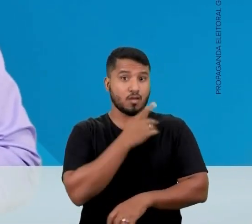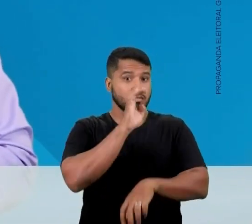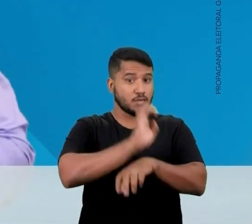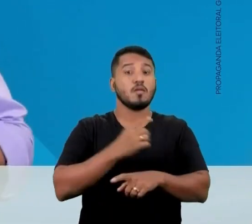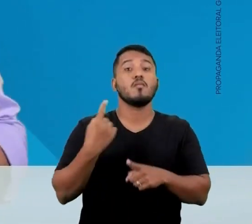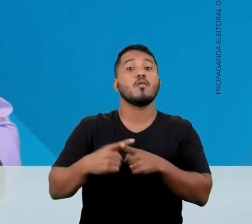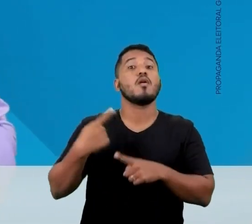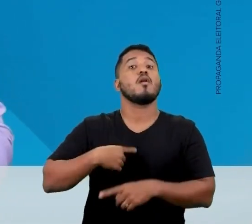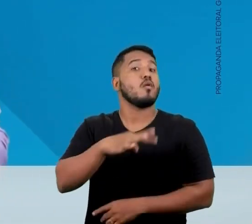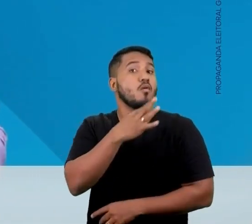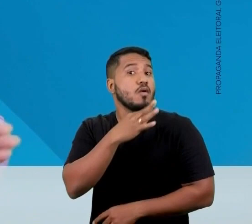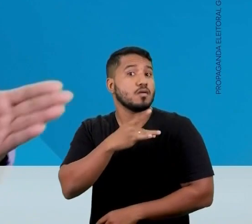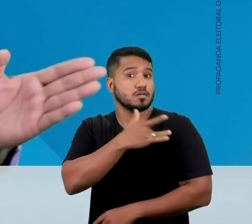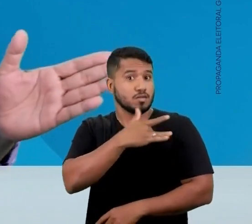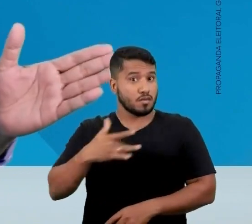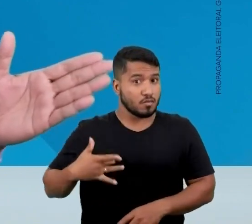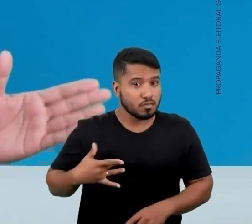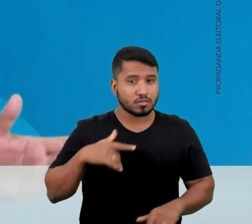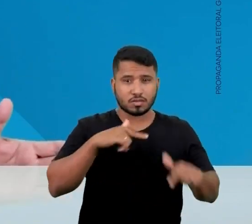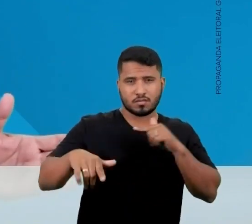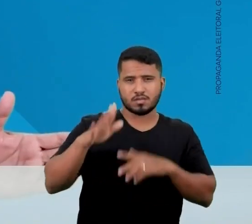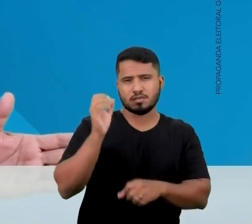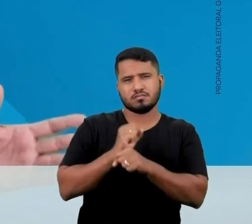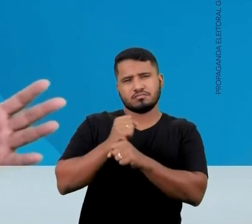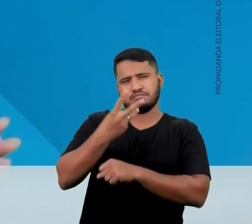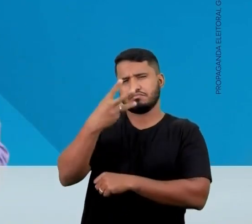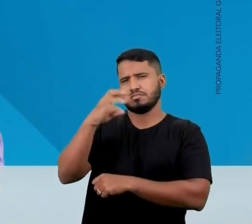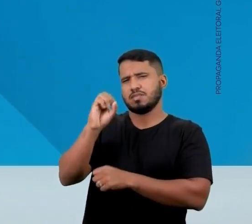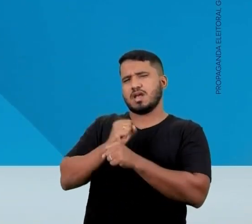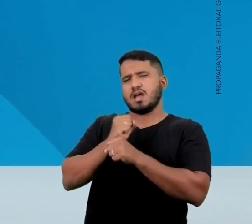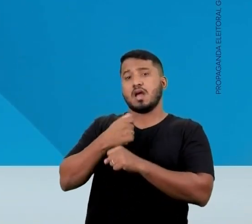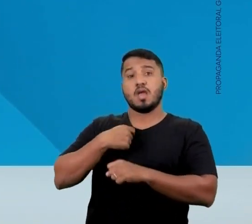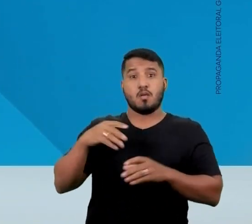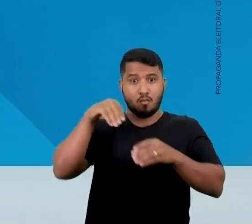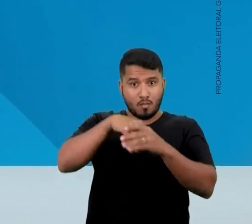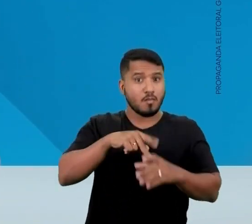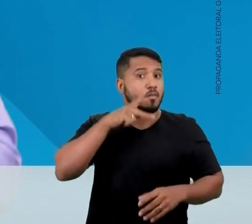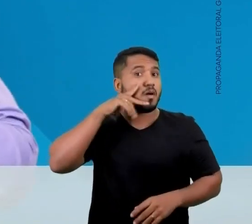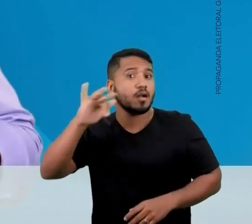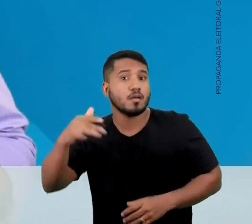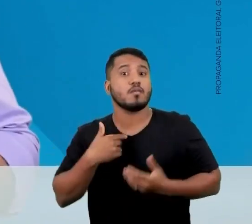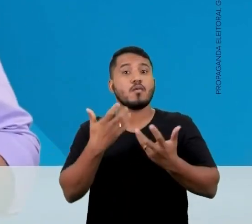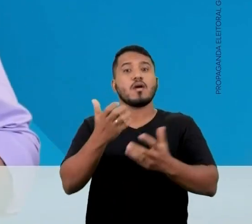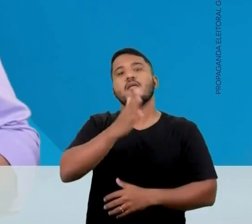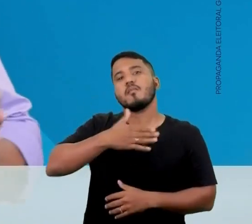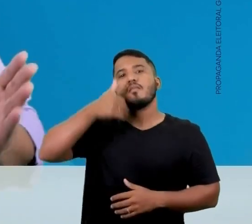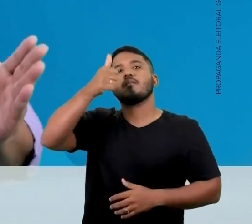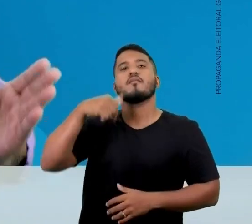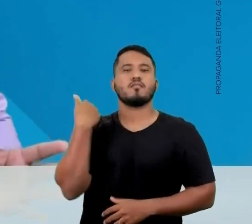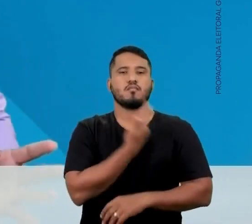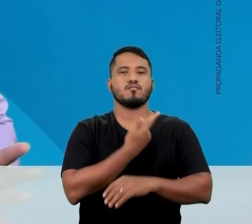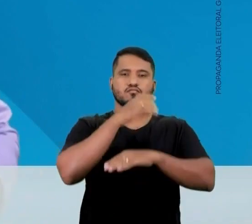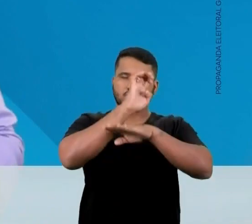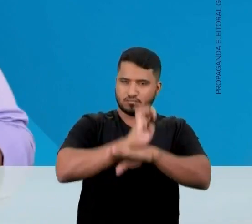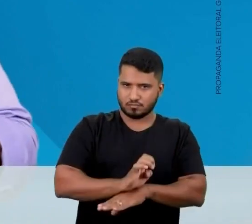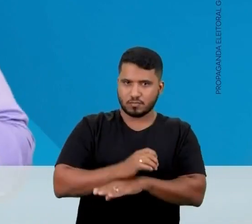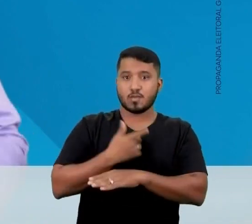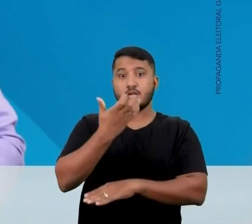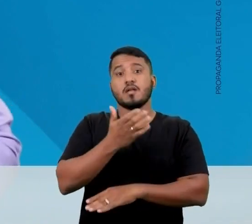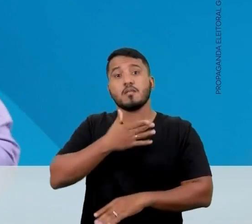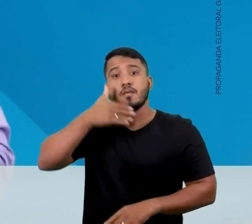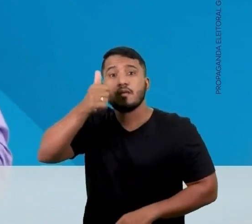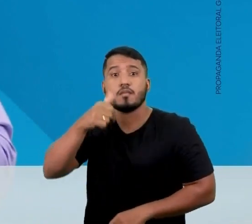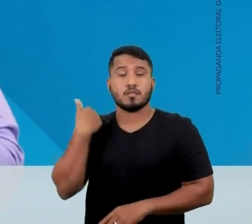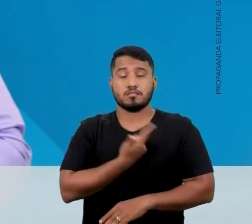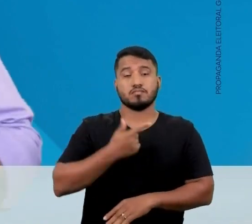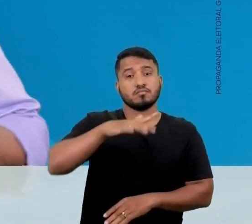estado. Até porque conheço a saúde como ninguém. Quem trabalha há mais de 30 anos, sou parnaibano e quero o melhor para o nosso